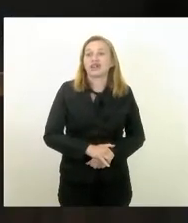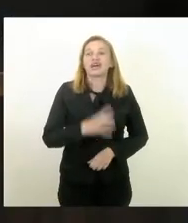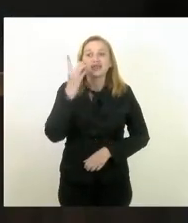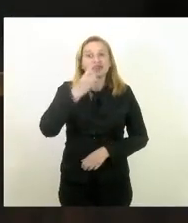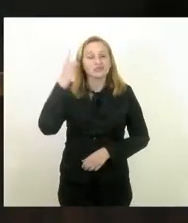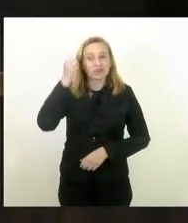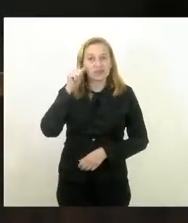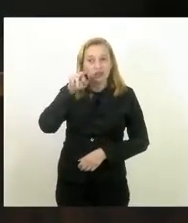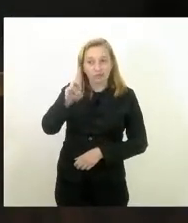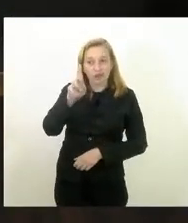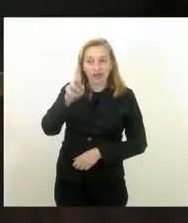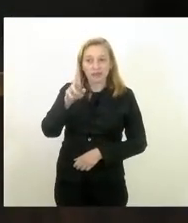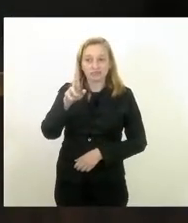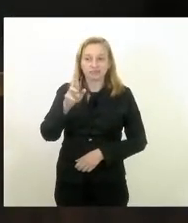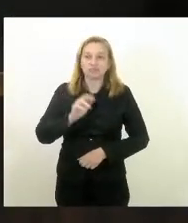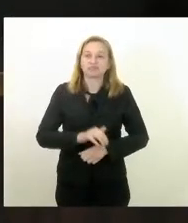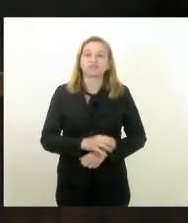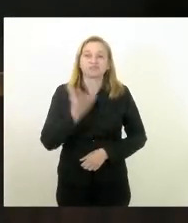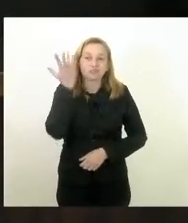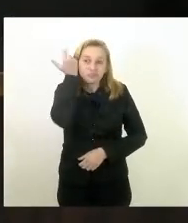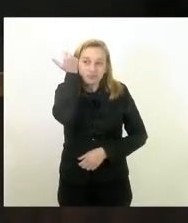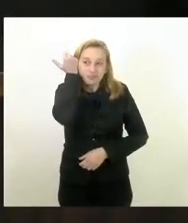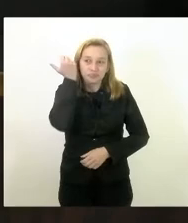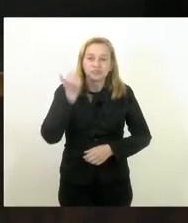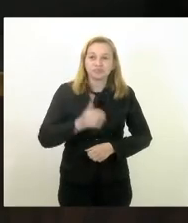deputado Eliomar deputado Eliomar Coelho